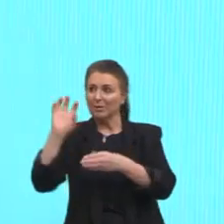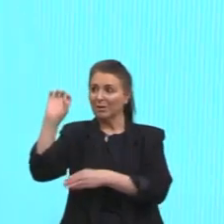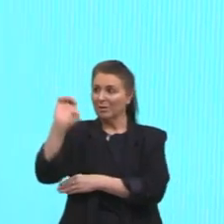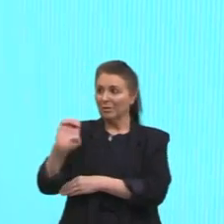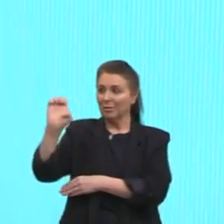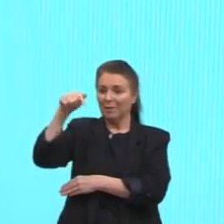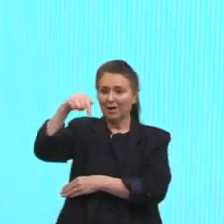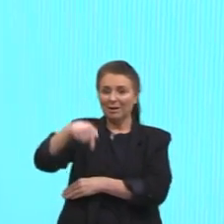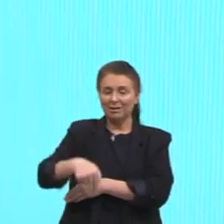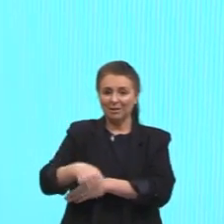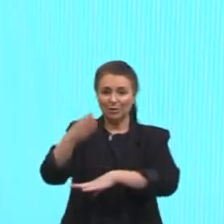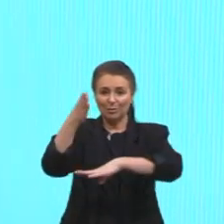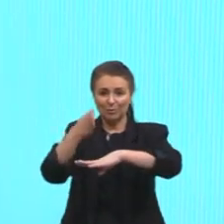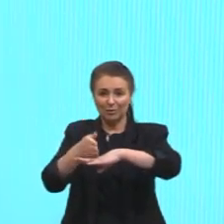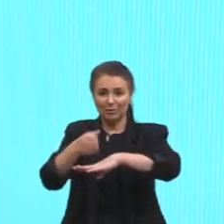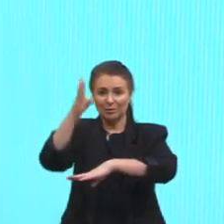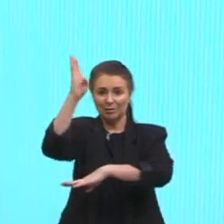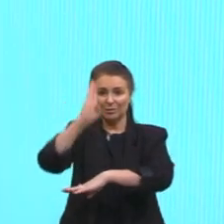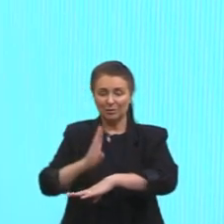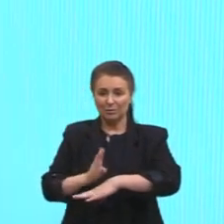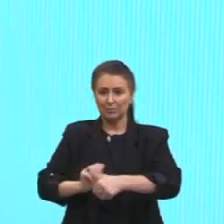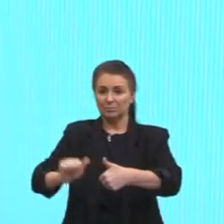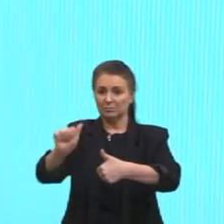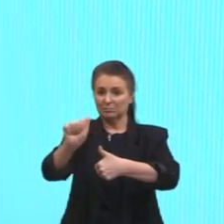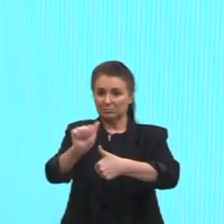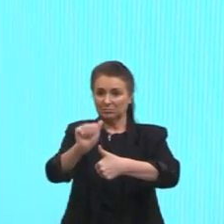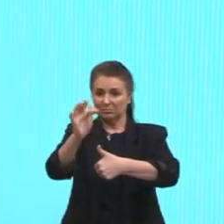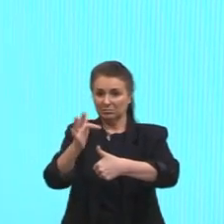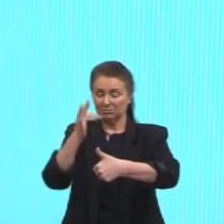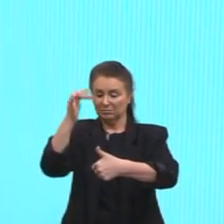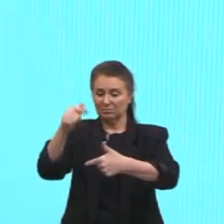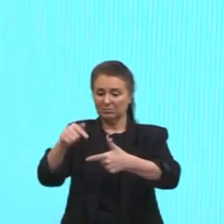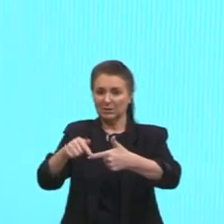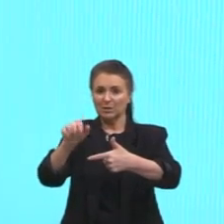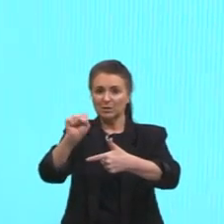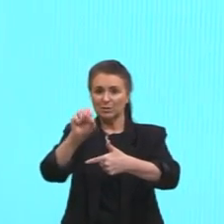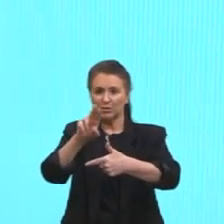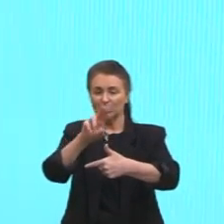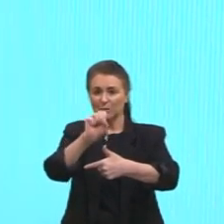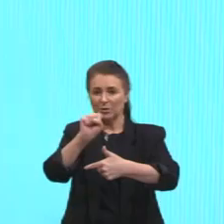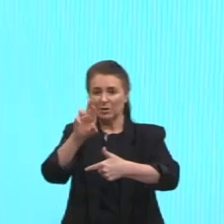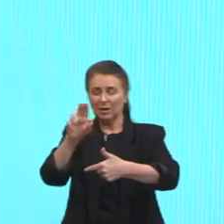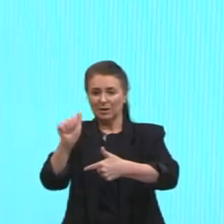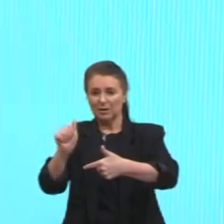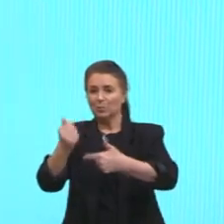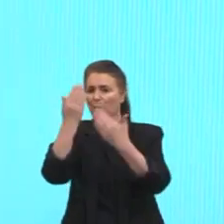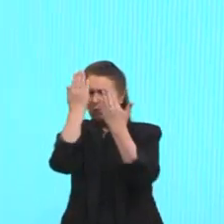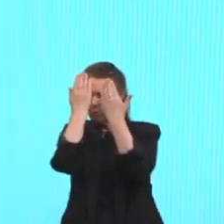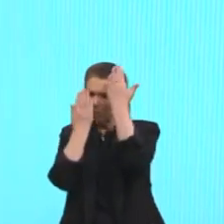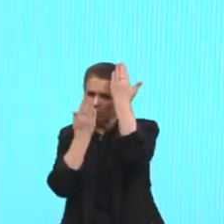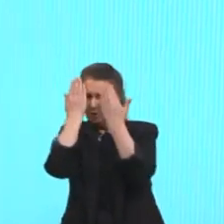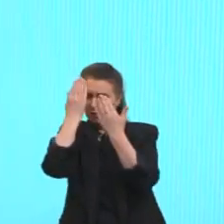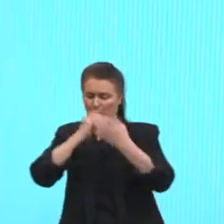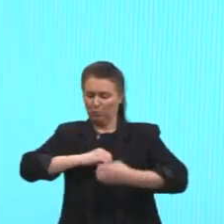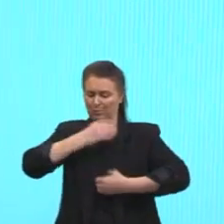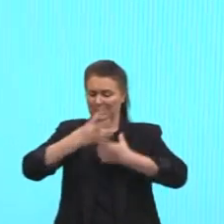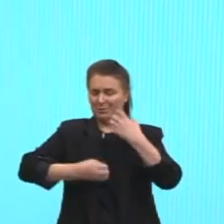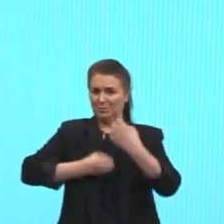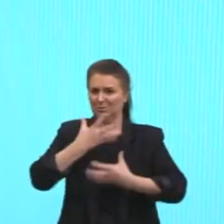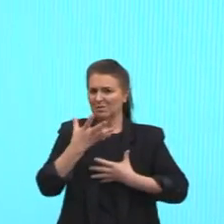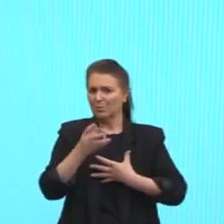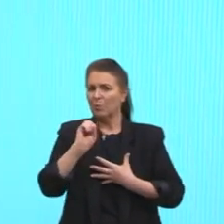daí ele vai falando, a alternativa A é o futurismo, B é o surrealismo, C é o cubismo, D é o expressionismo,